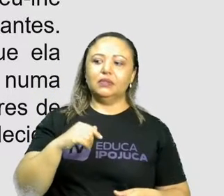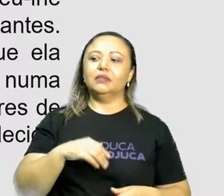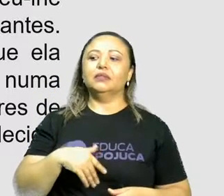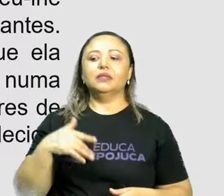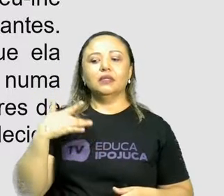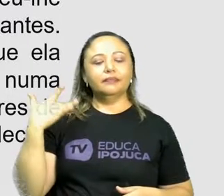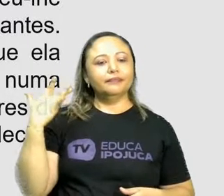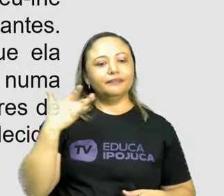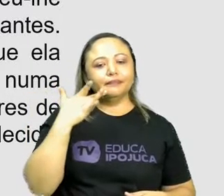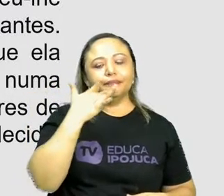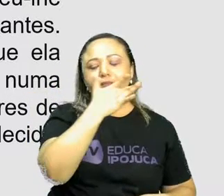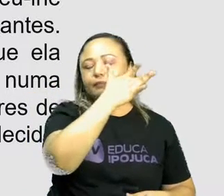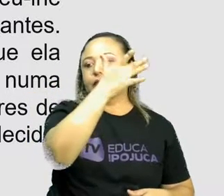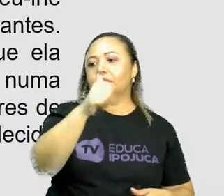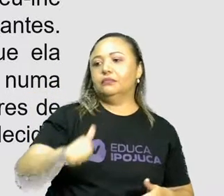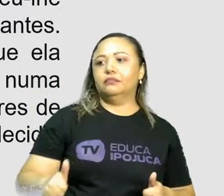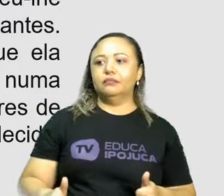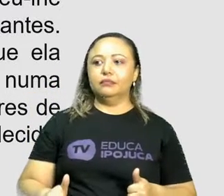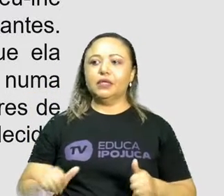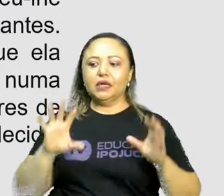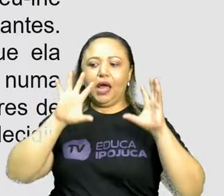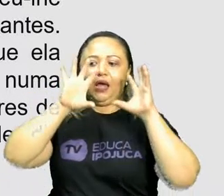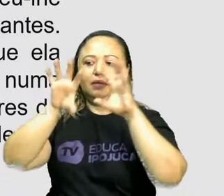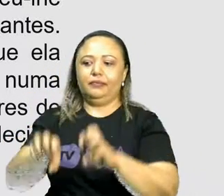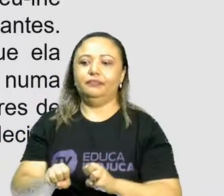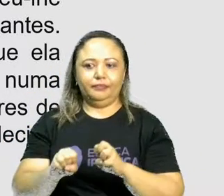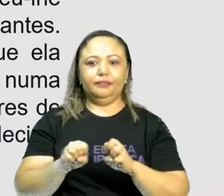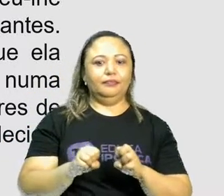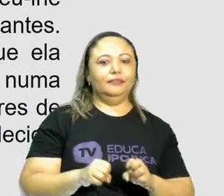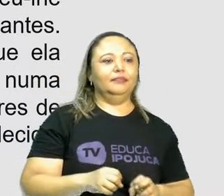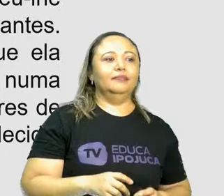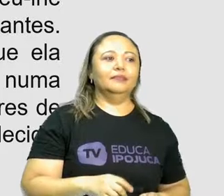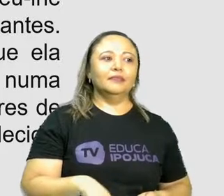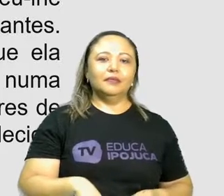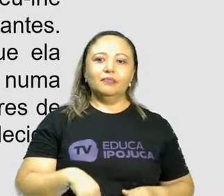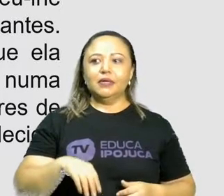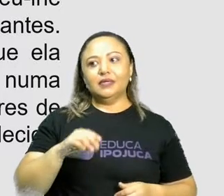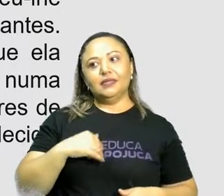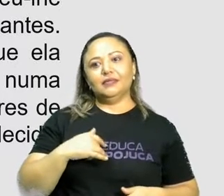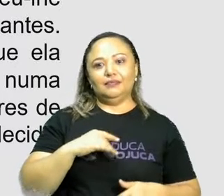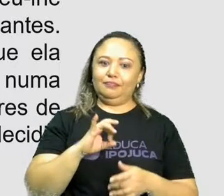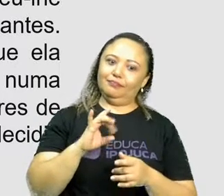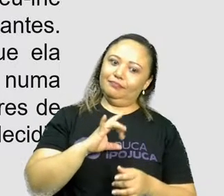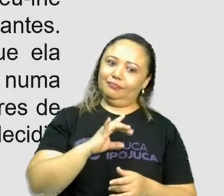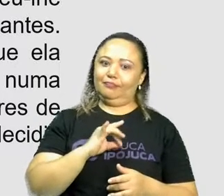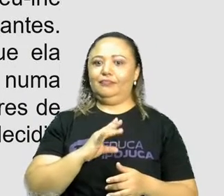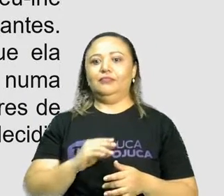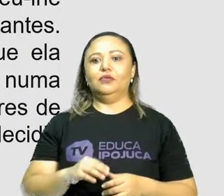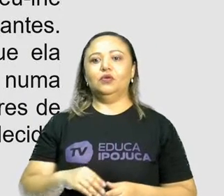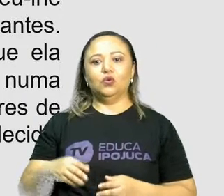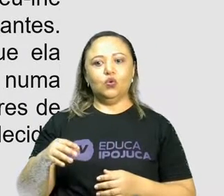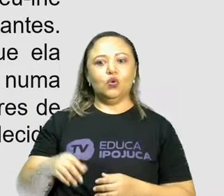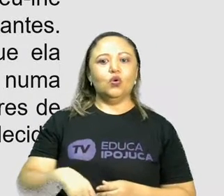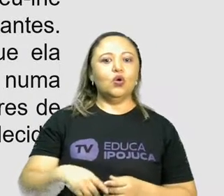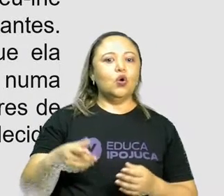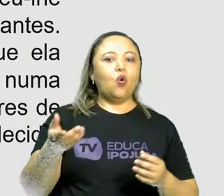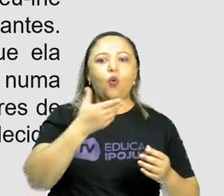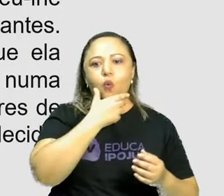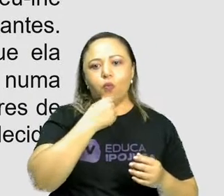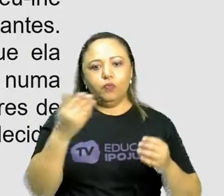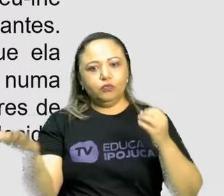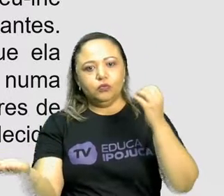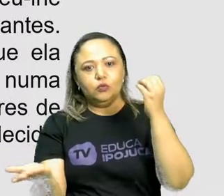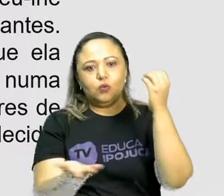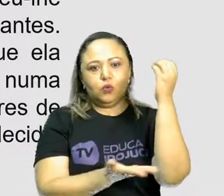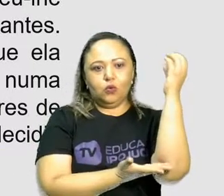Queria mesmo devorá-la numa bocada só. Mas, não teve coragem. Temendo os cortadores de lenha que